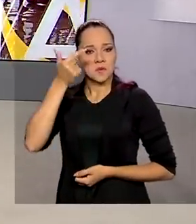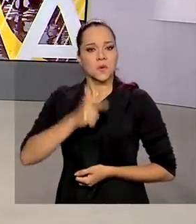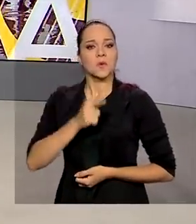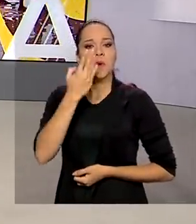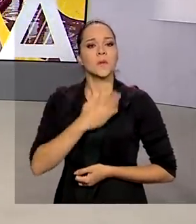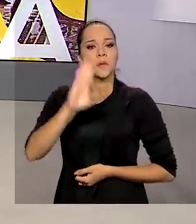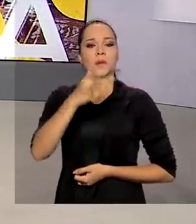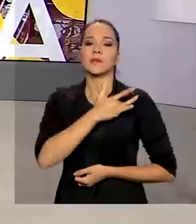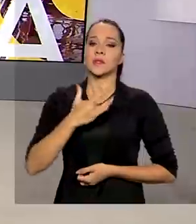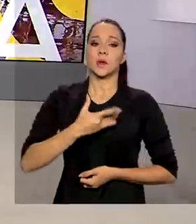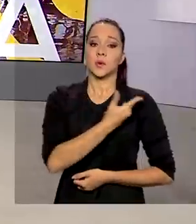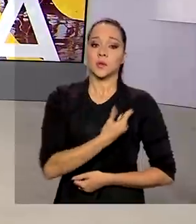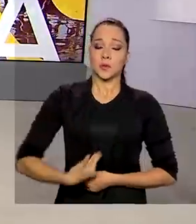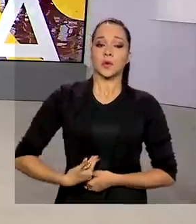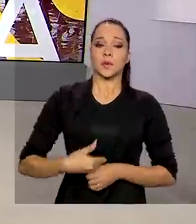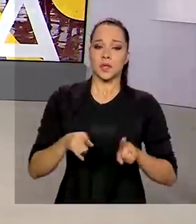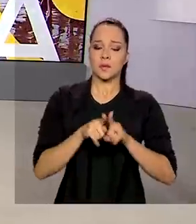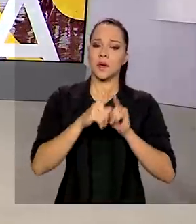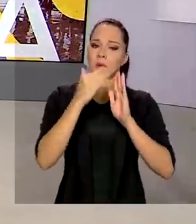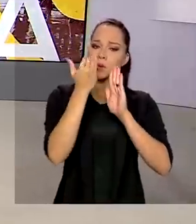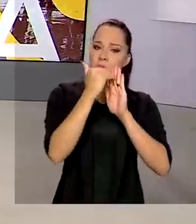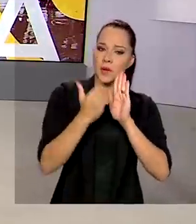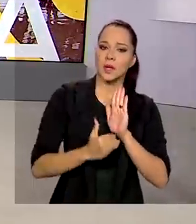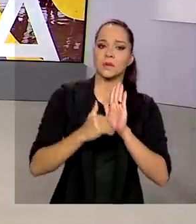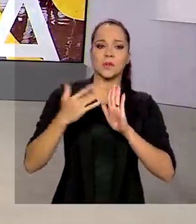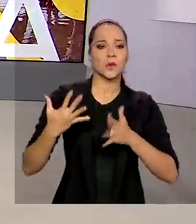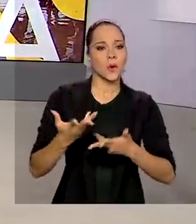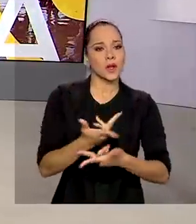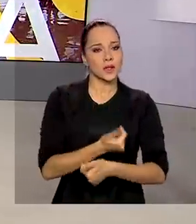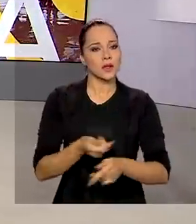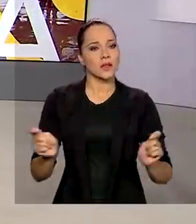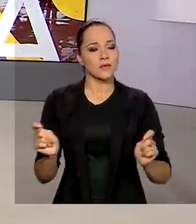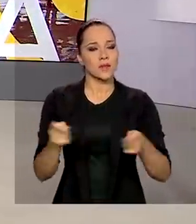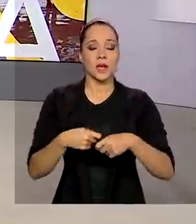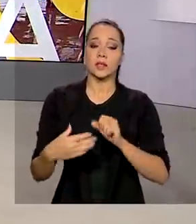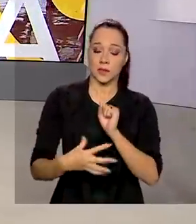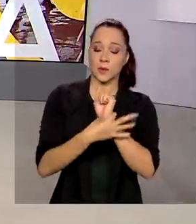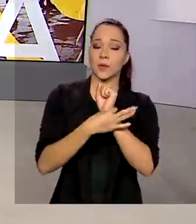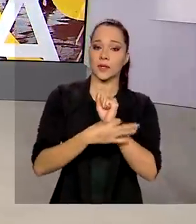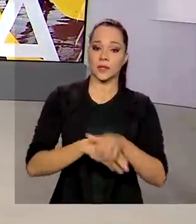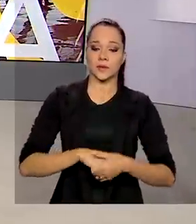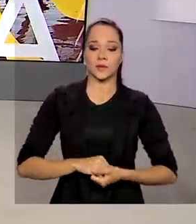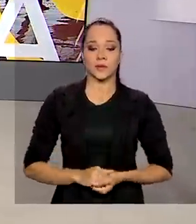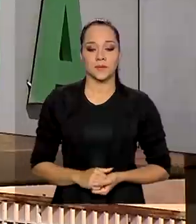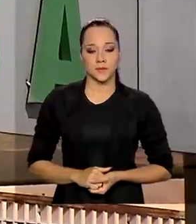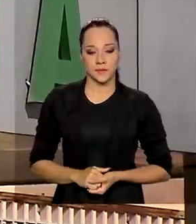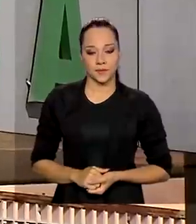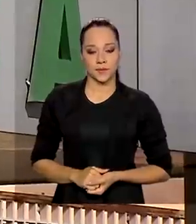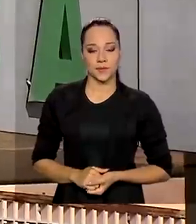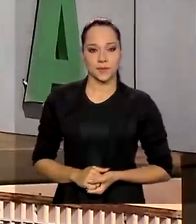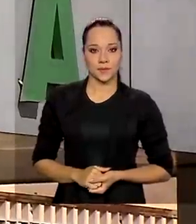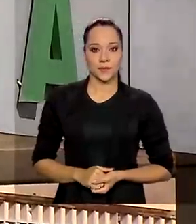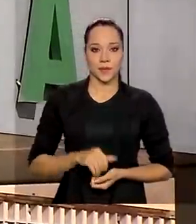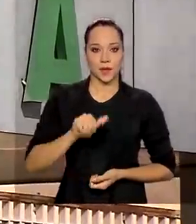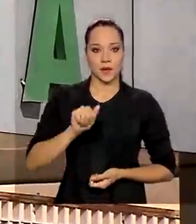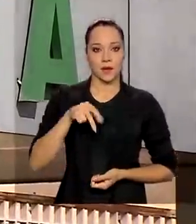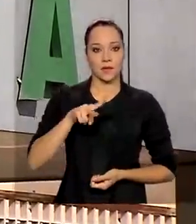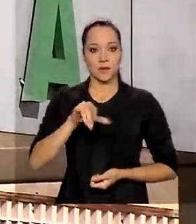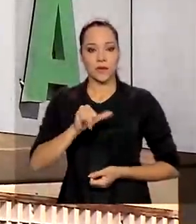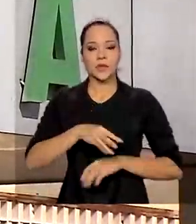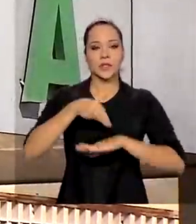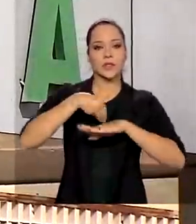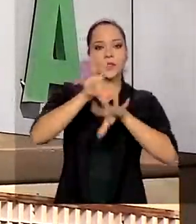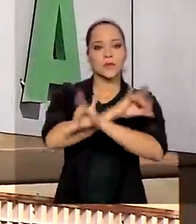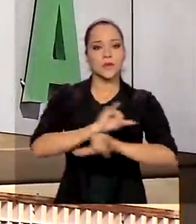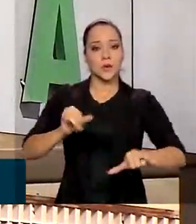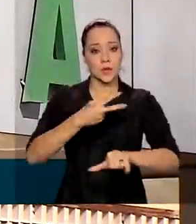o compromisso com a saúde pública e com os parâmetros de qualidade, eficácia e segurança. A Anvisa divulgou